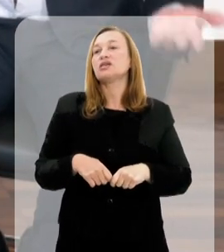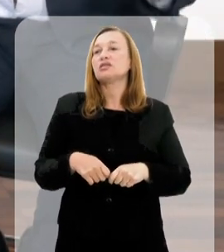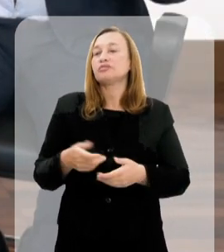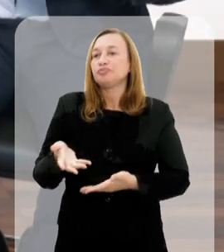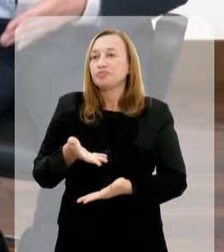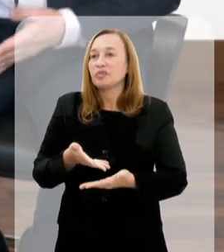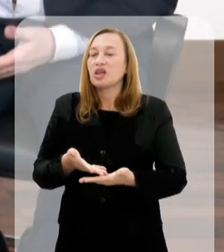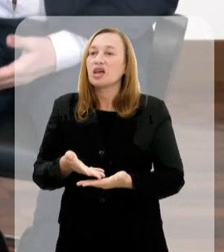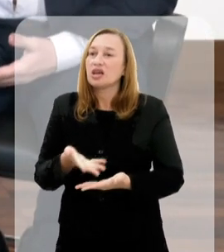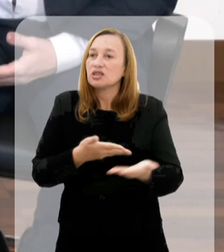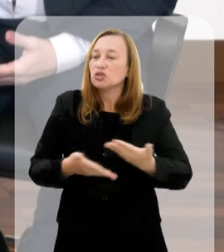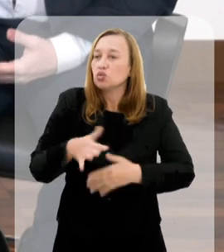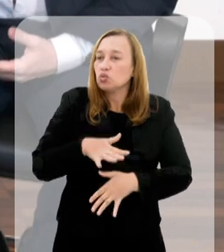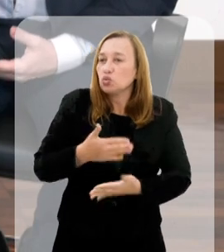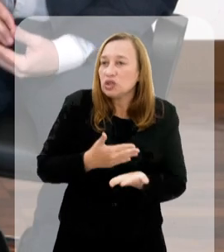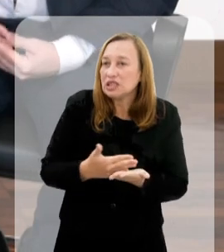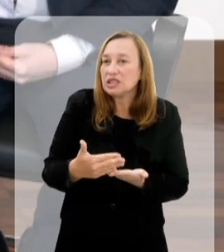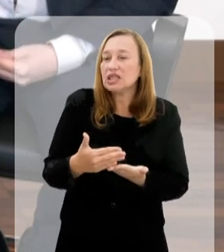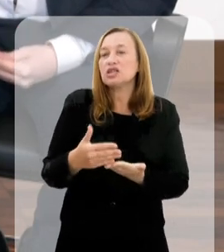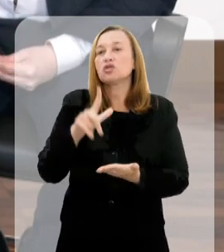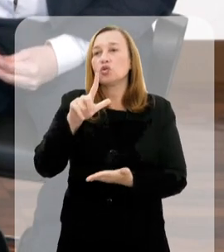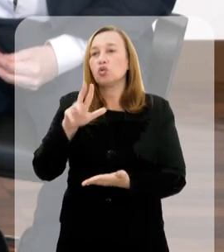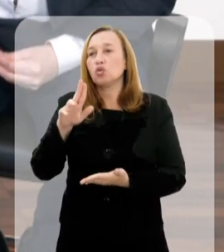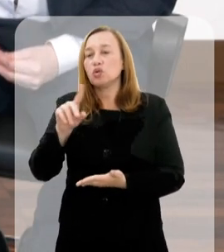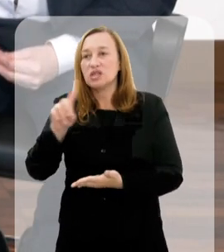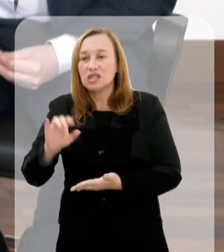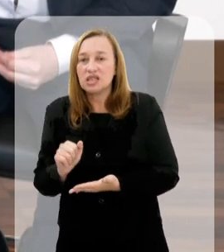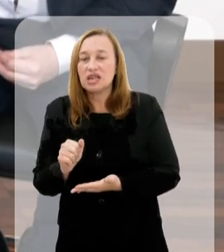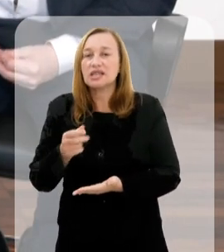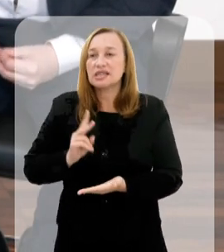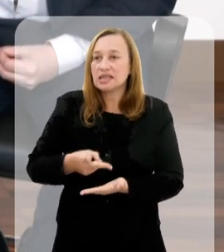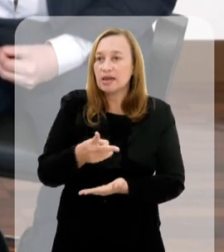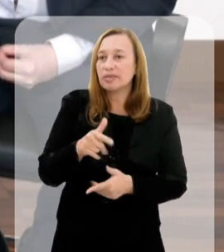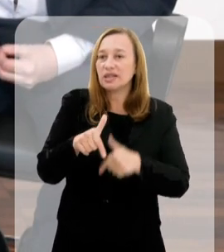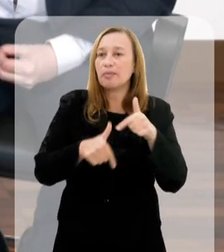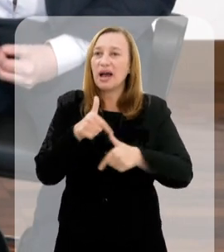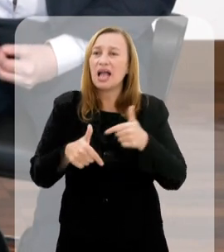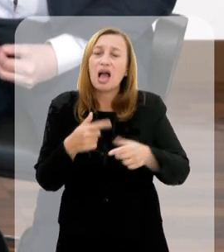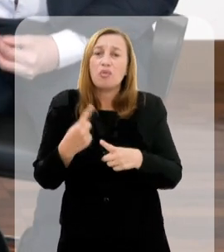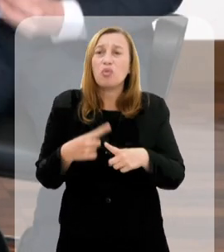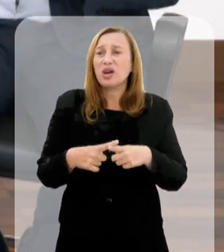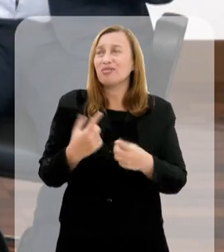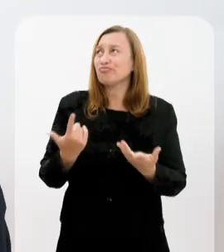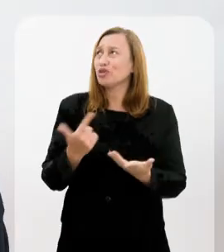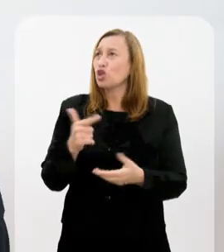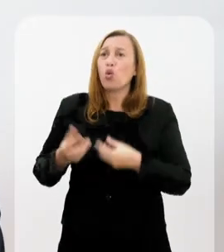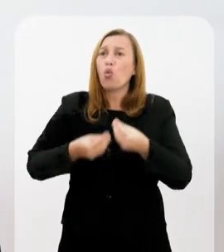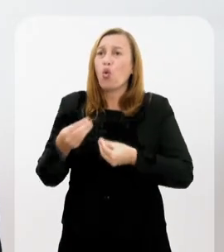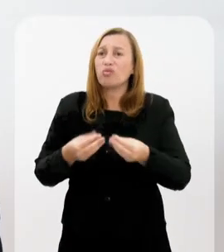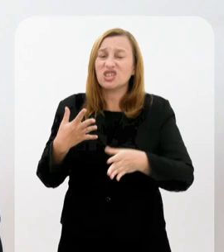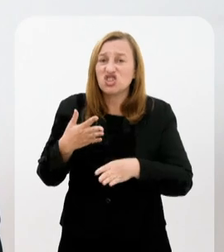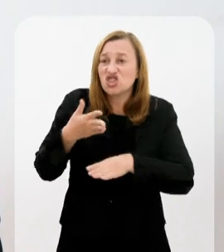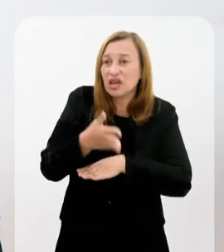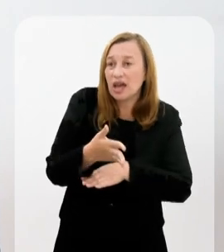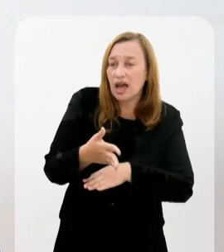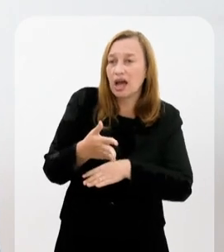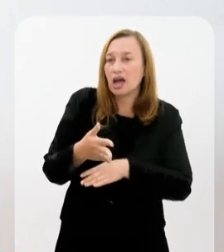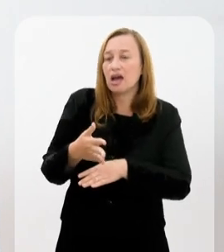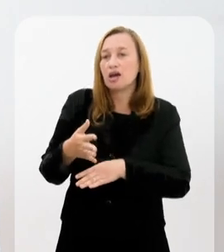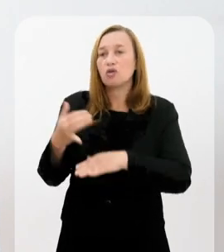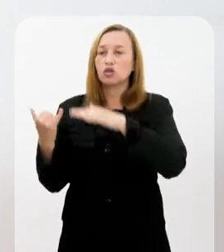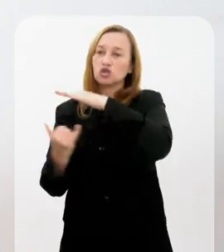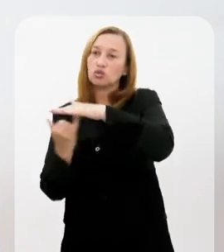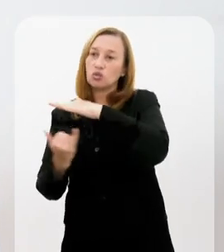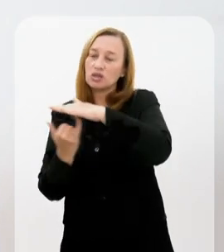dialogando muito com o território. A gente, desde o início, Luzia, sempre tentou trabalhar. Porque, assim, não dá para você chegar com uma